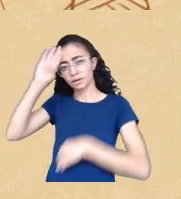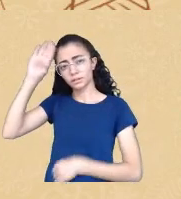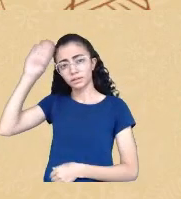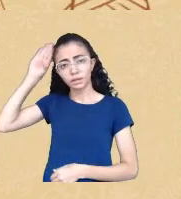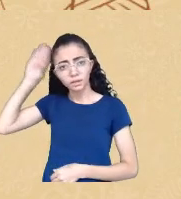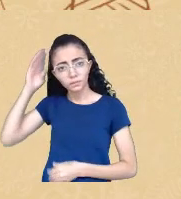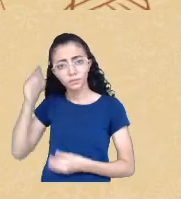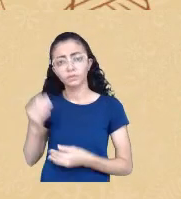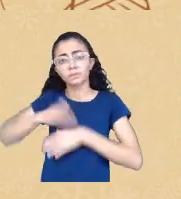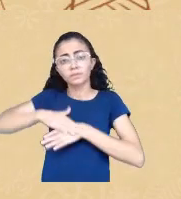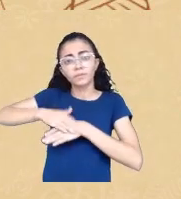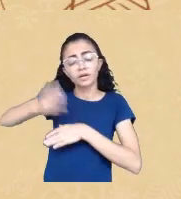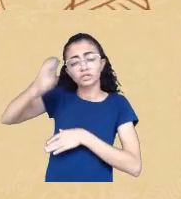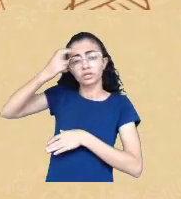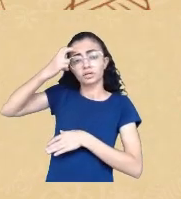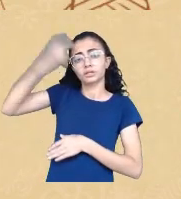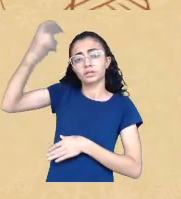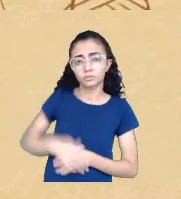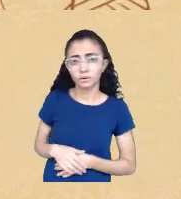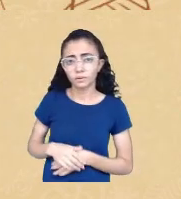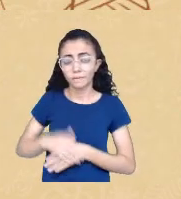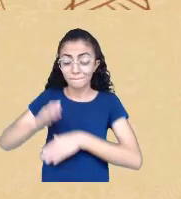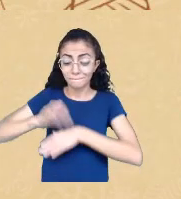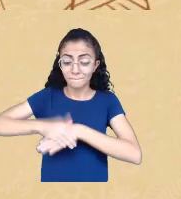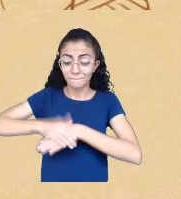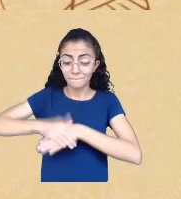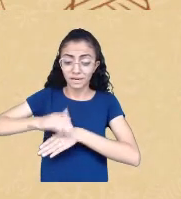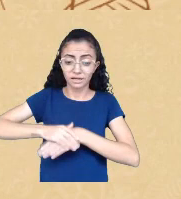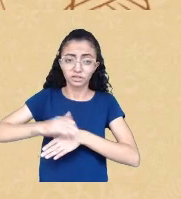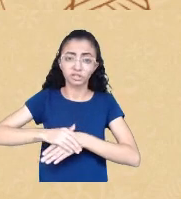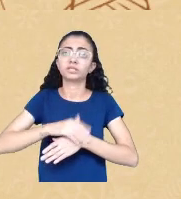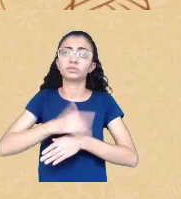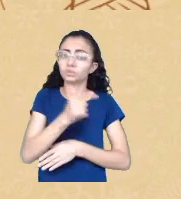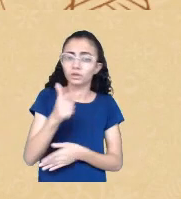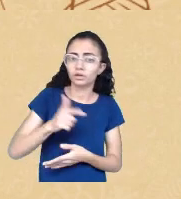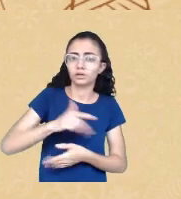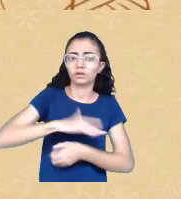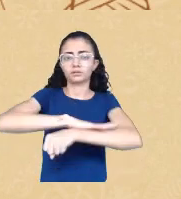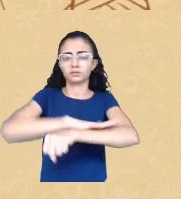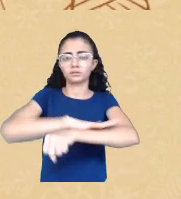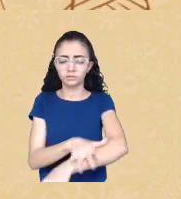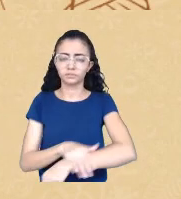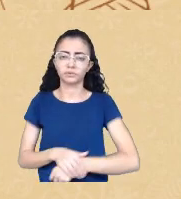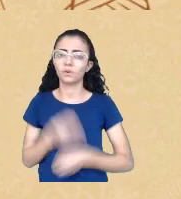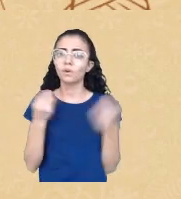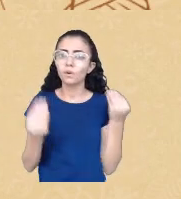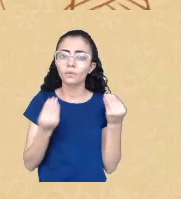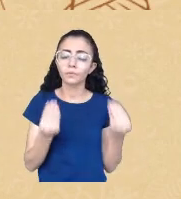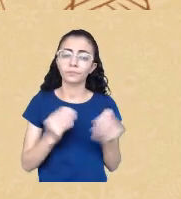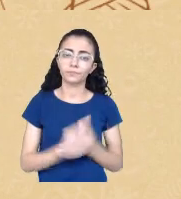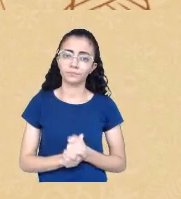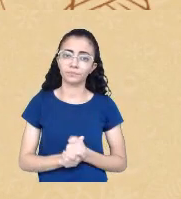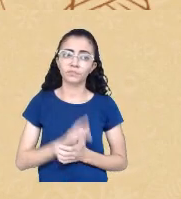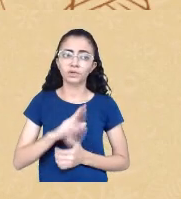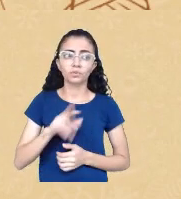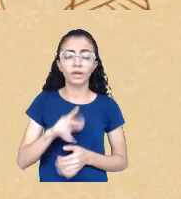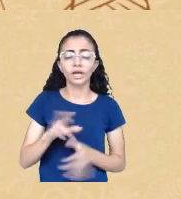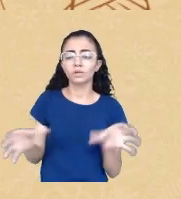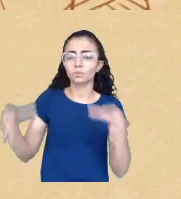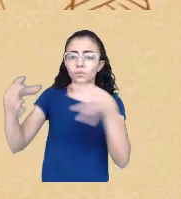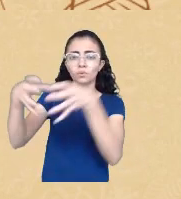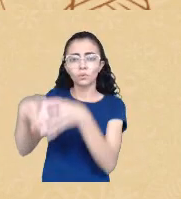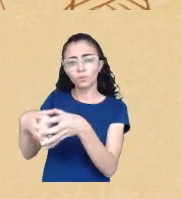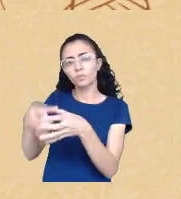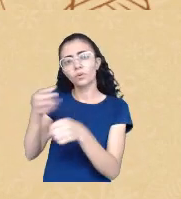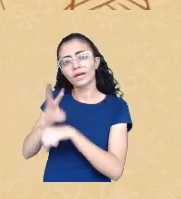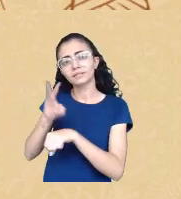sejam realmente práticas antirracistas não é só mais falar para o tio no grupo do do whatsapp